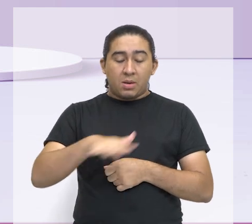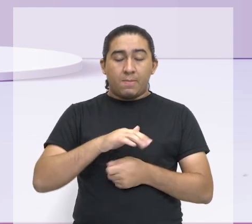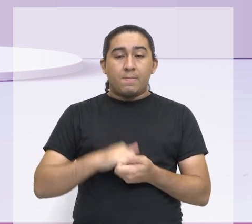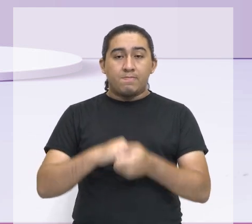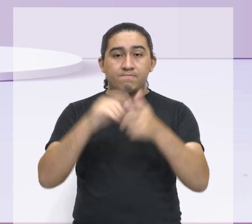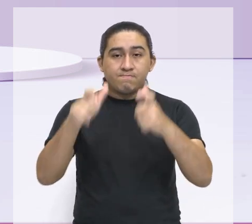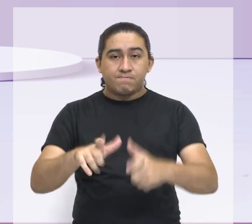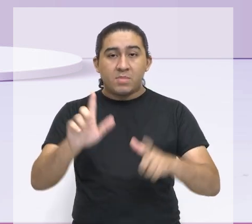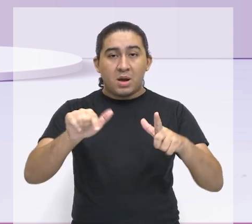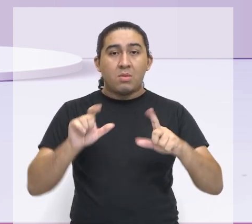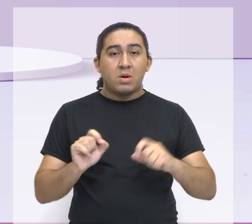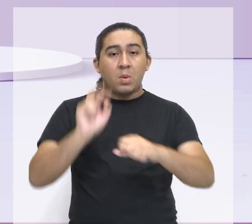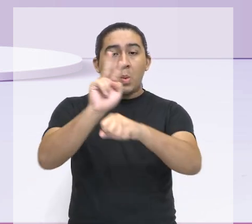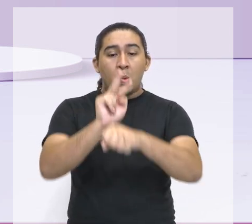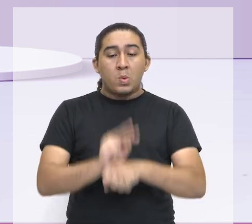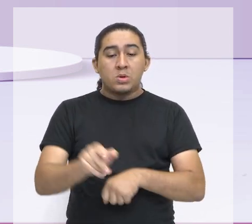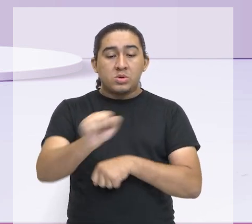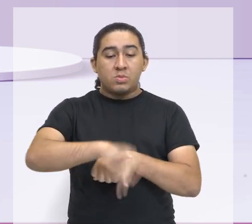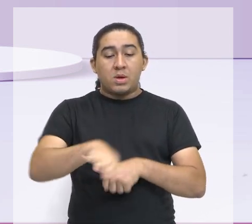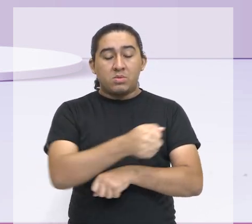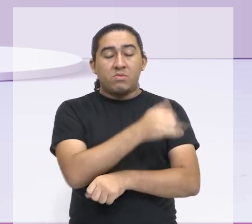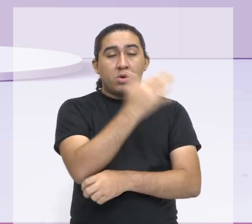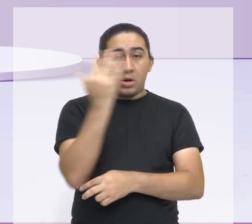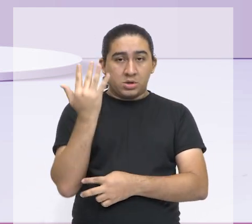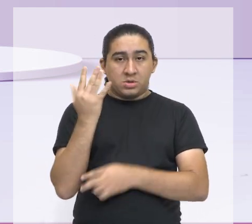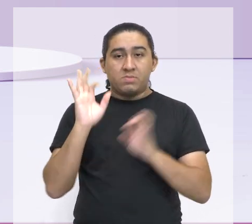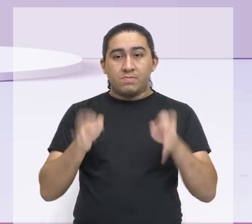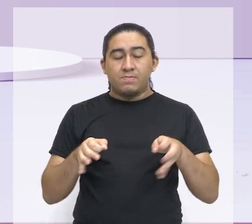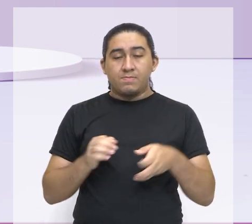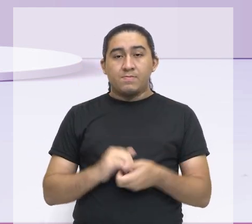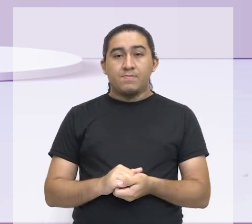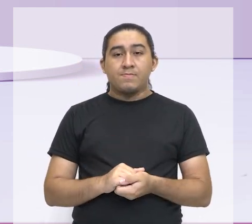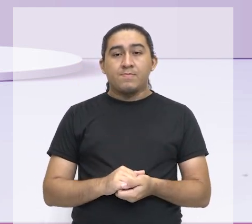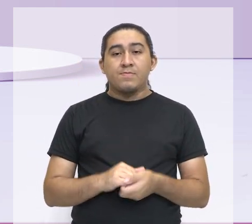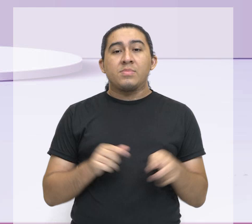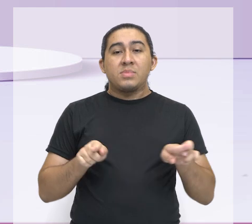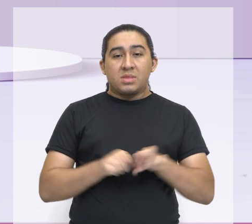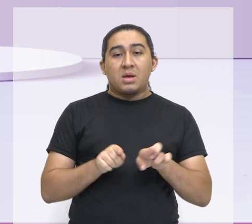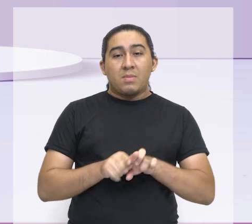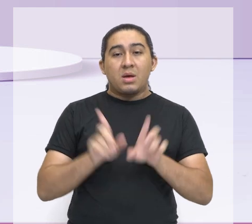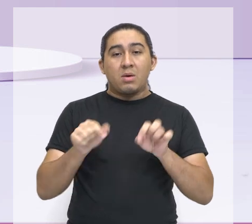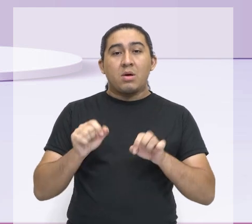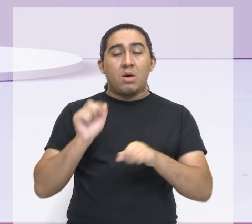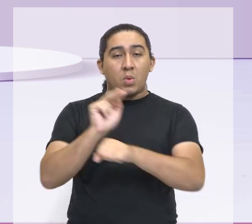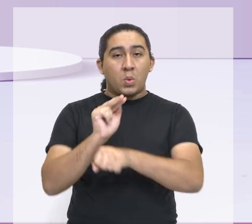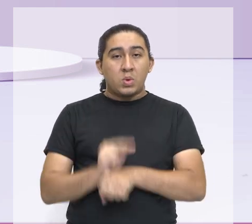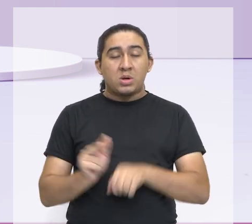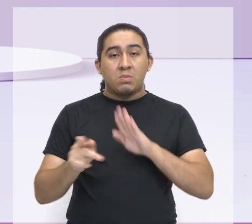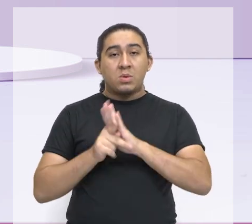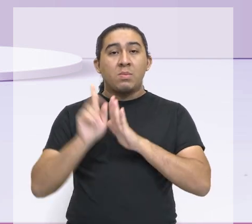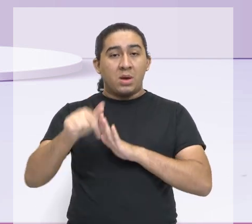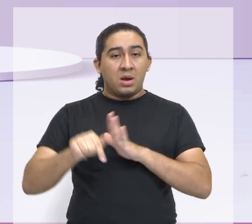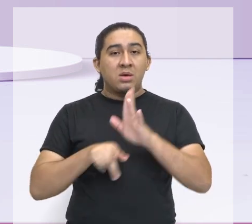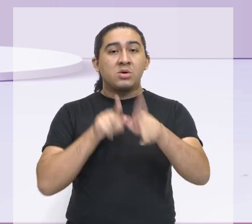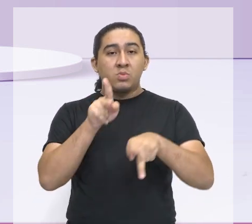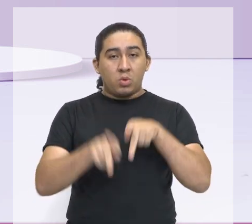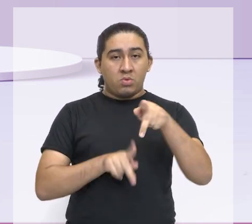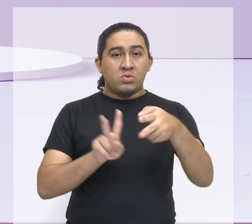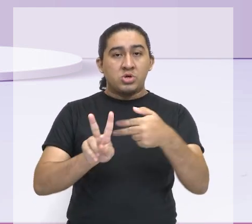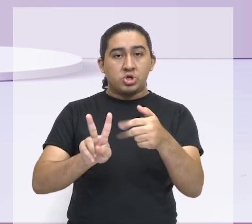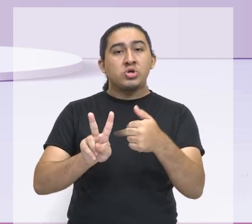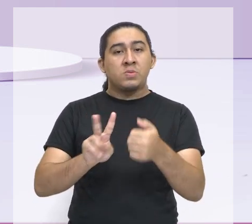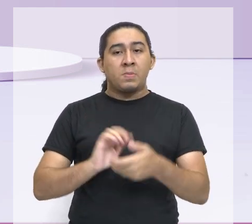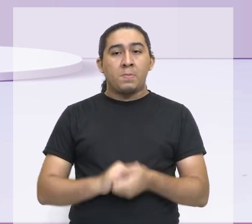são direitos para proteger a floresta. E os grandes guardiões da floresta são os povos indígenas, os povos